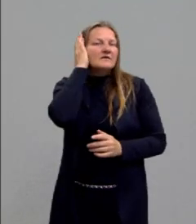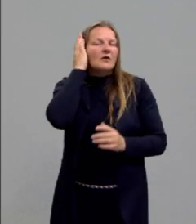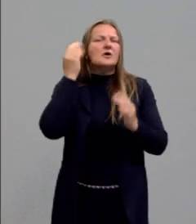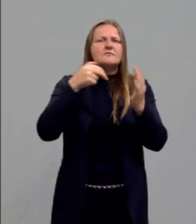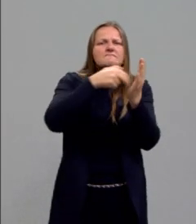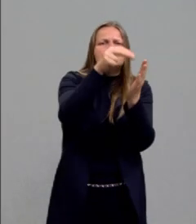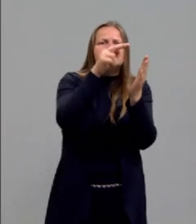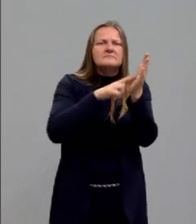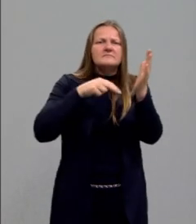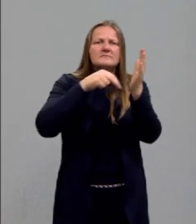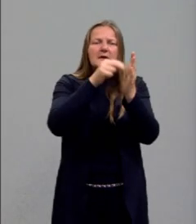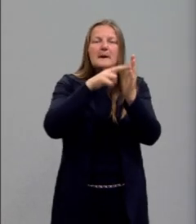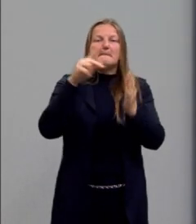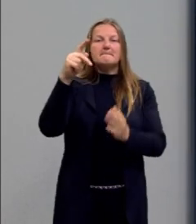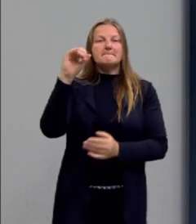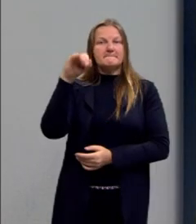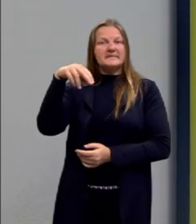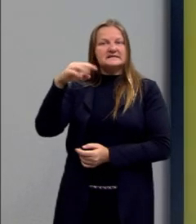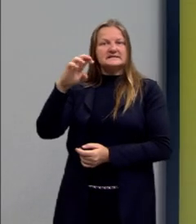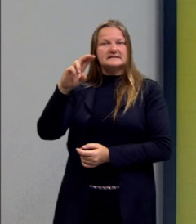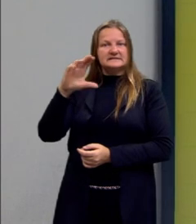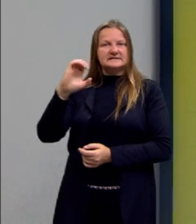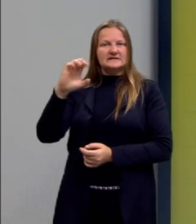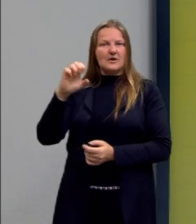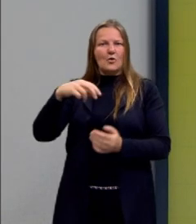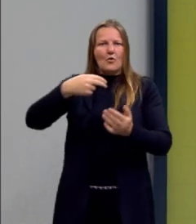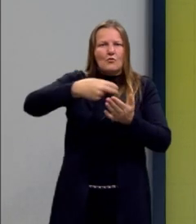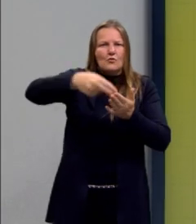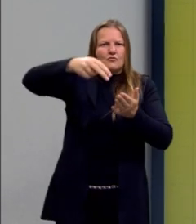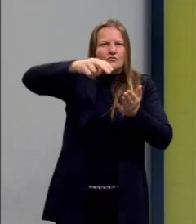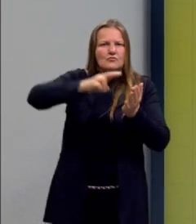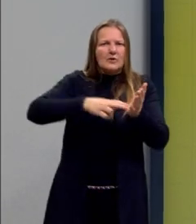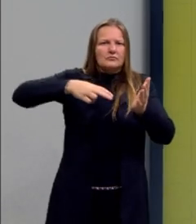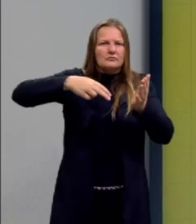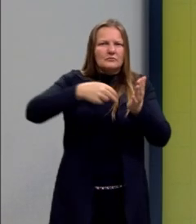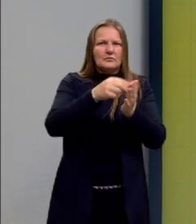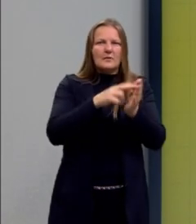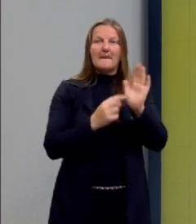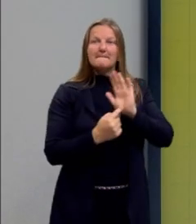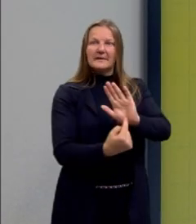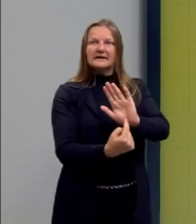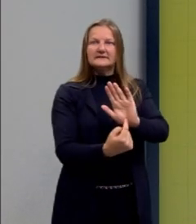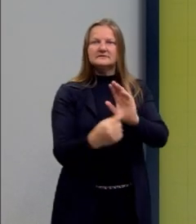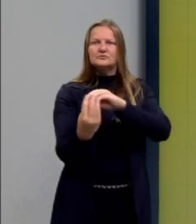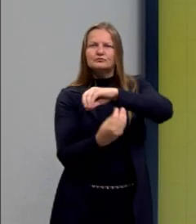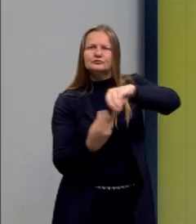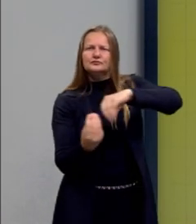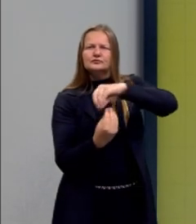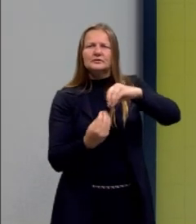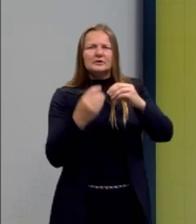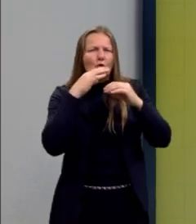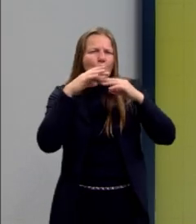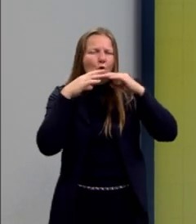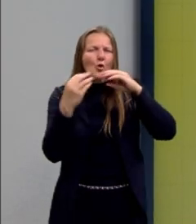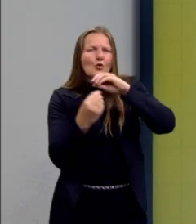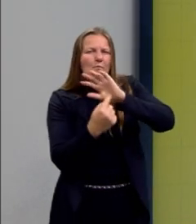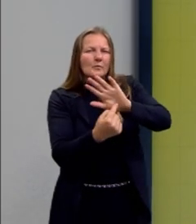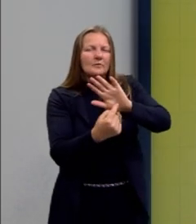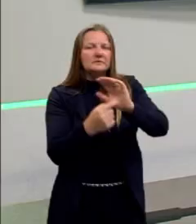nos apresenta. Nós temos as cerdas dos pincéis, a tinta misturada, e